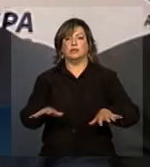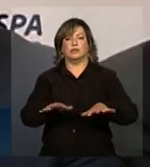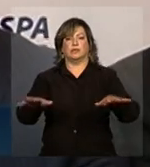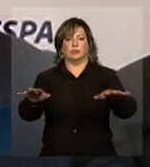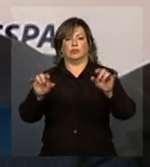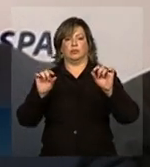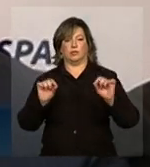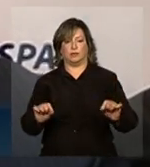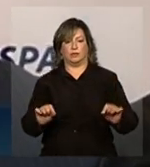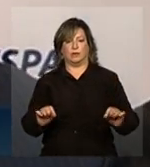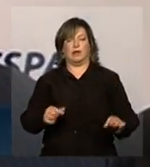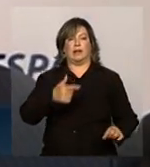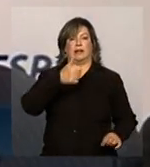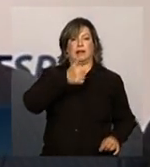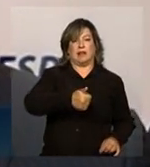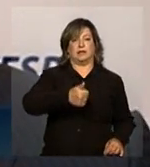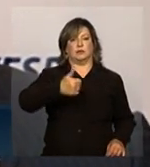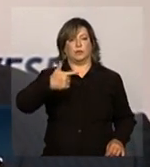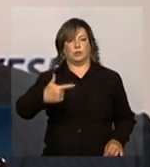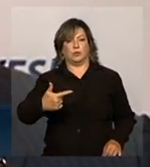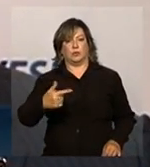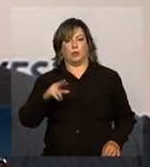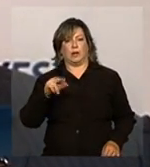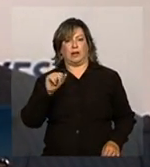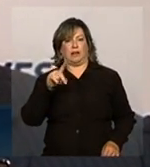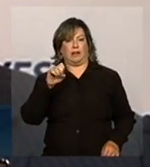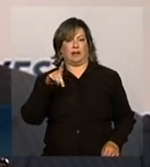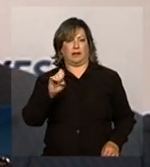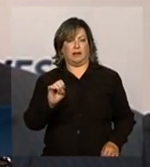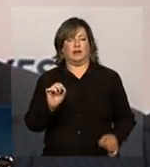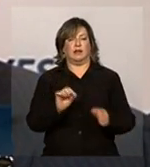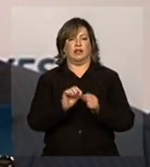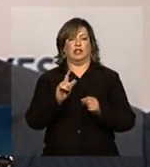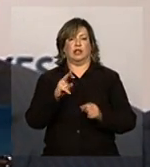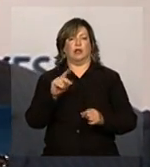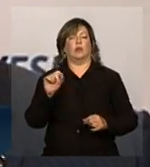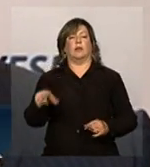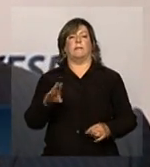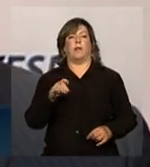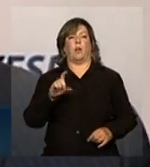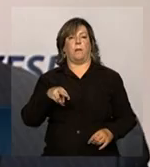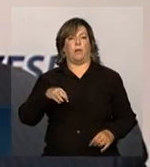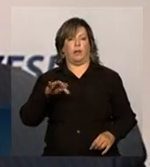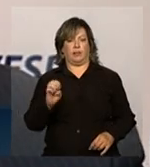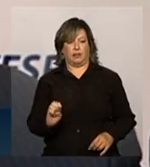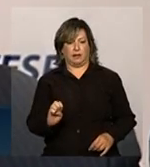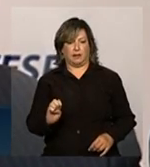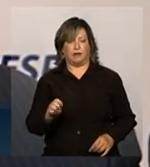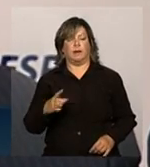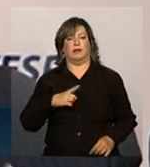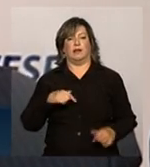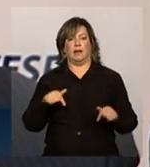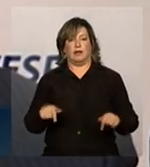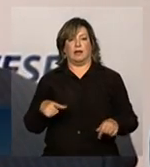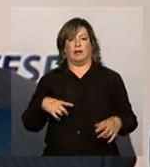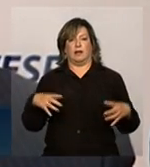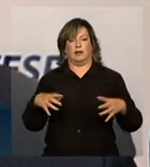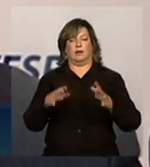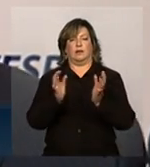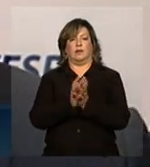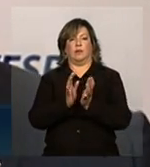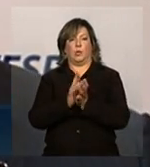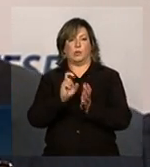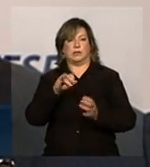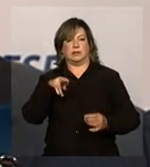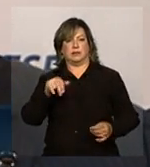partir da 12ª unidade geradora de Belo Monte. Então, a usina de